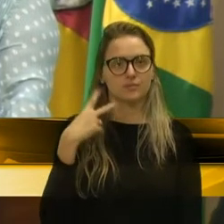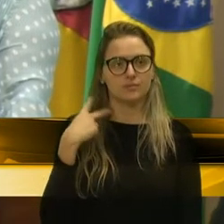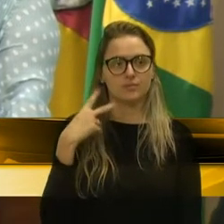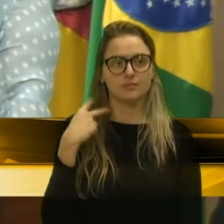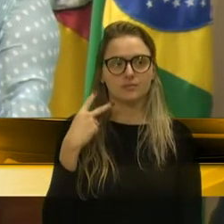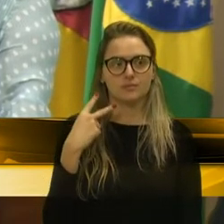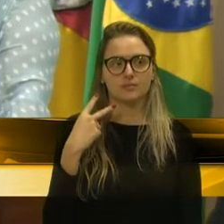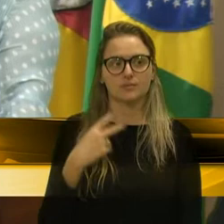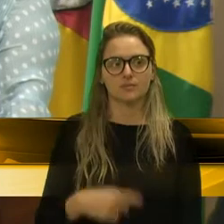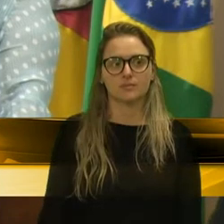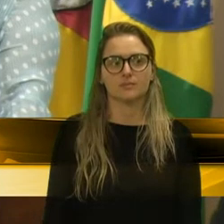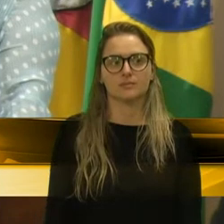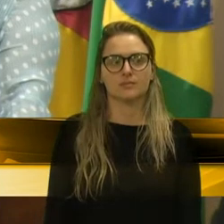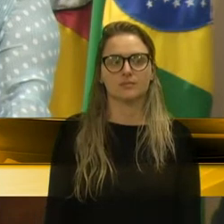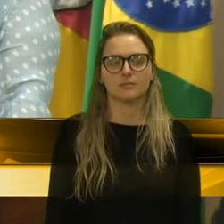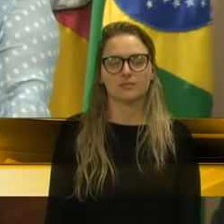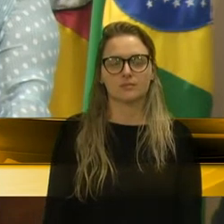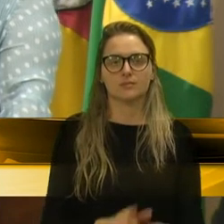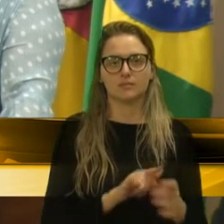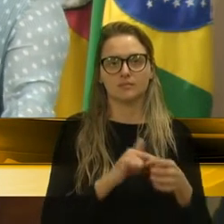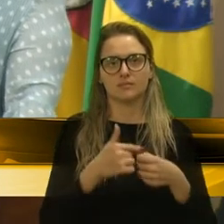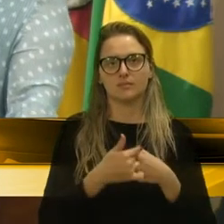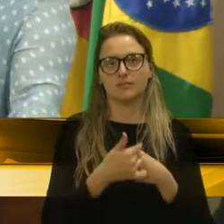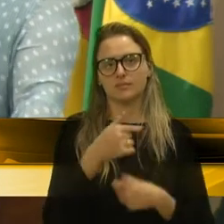da cidade de Caxias do Sul.